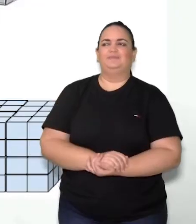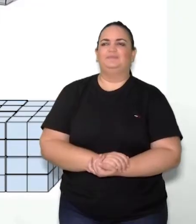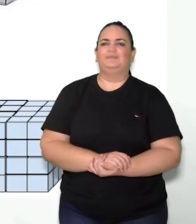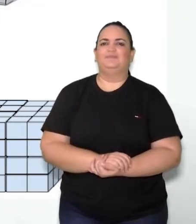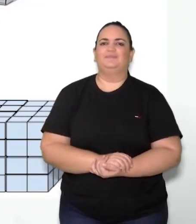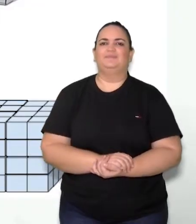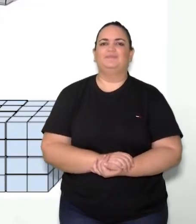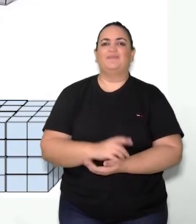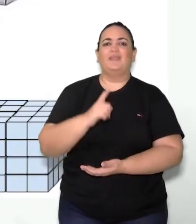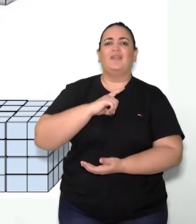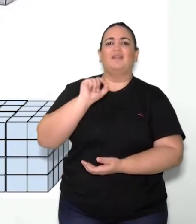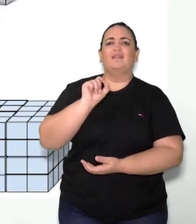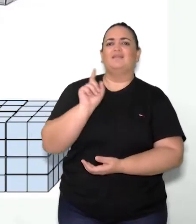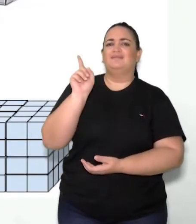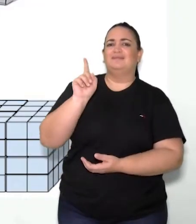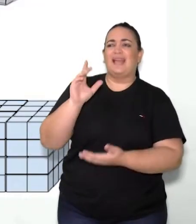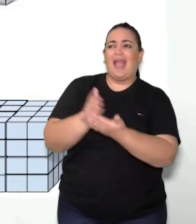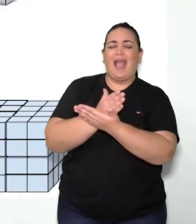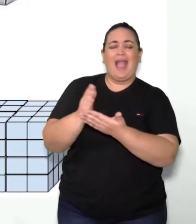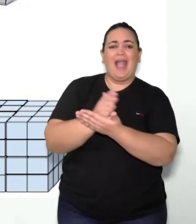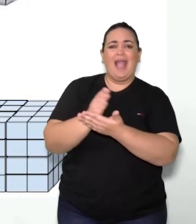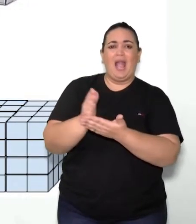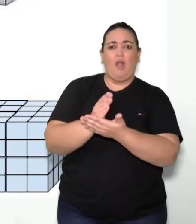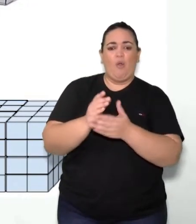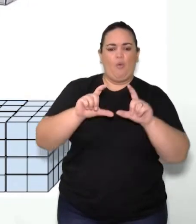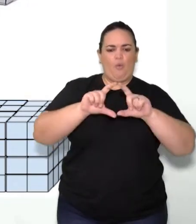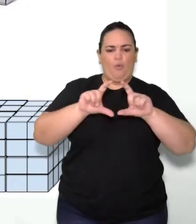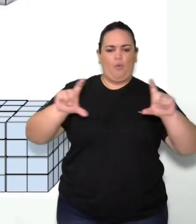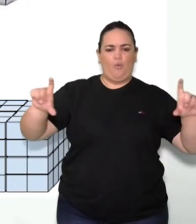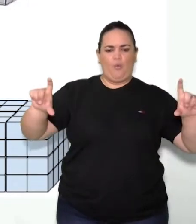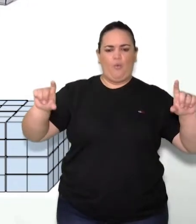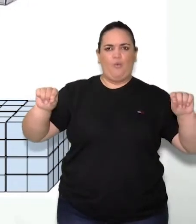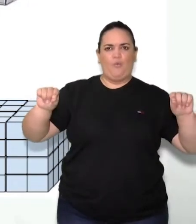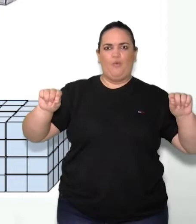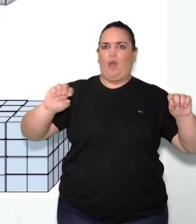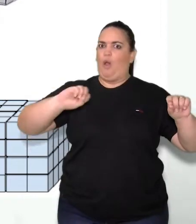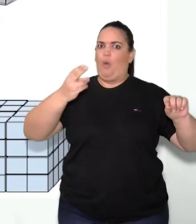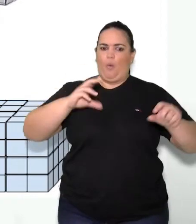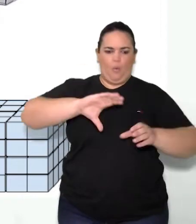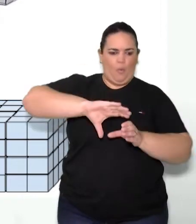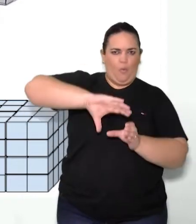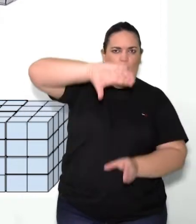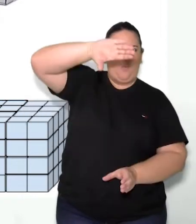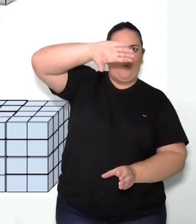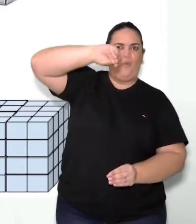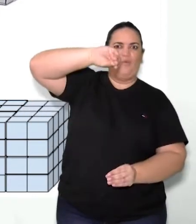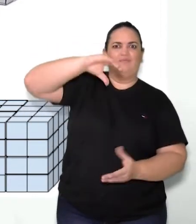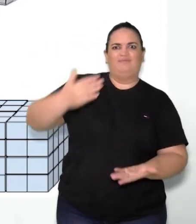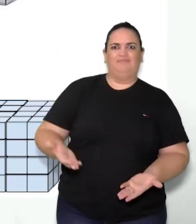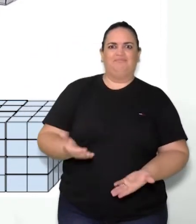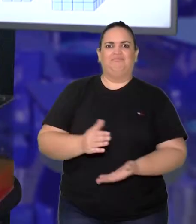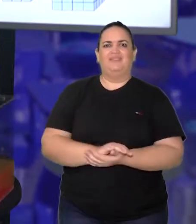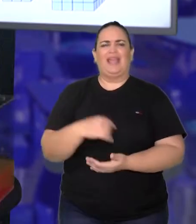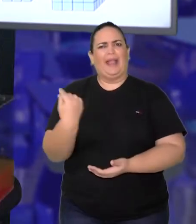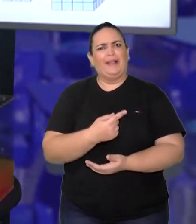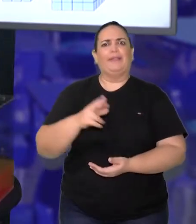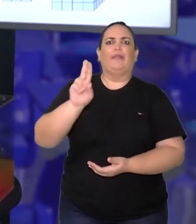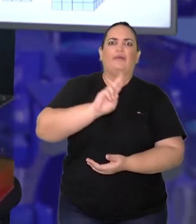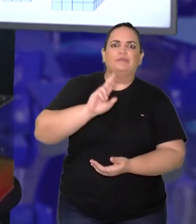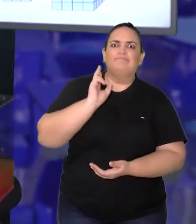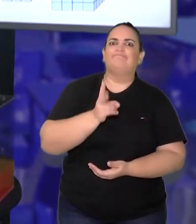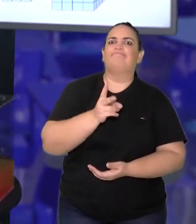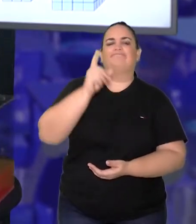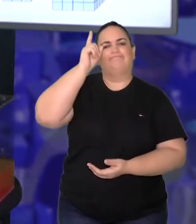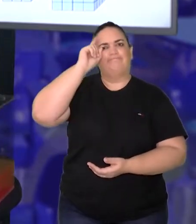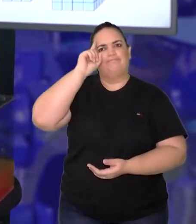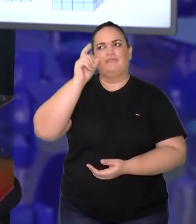Temos aqui alguns blocos retangulares, o nosso cotidiano para utilizar como exemplo do nosso dia a dia, né? Vemos aí